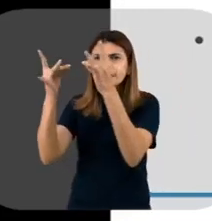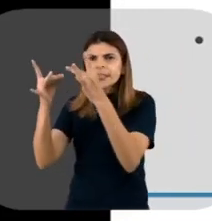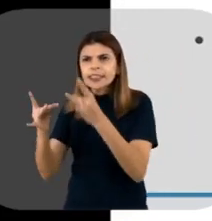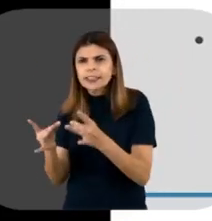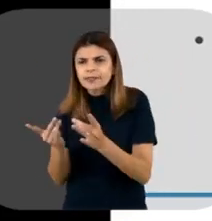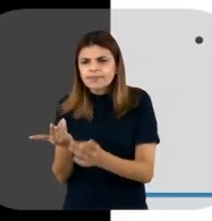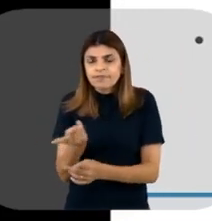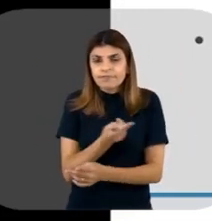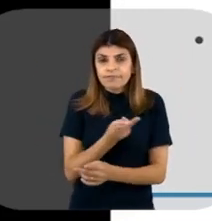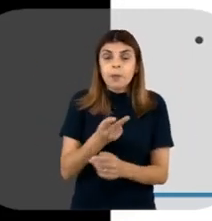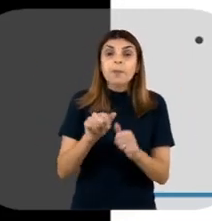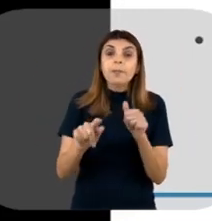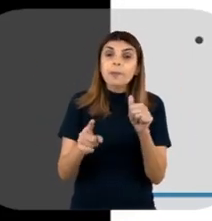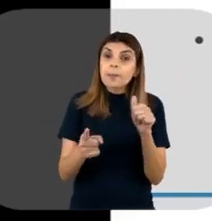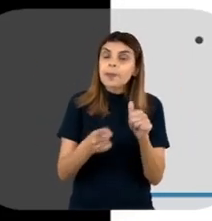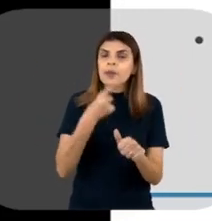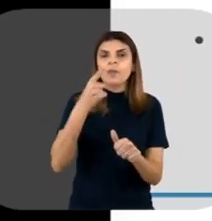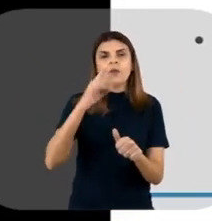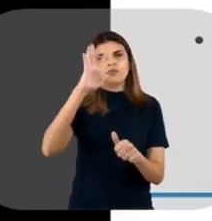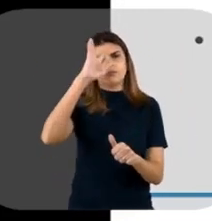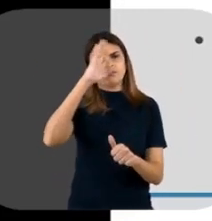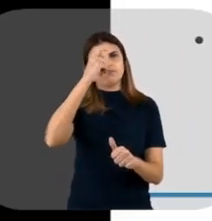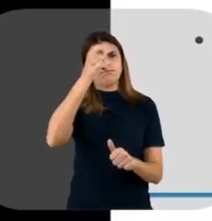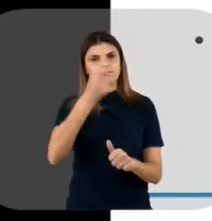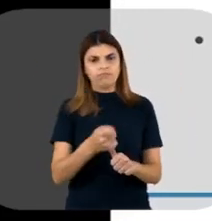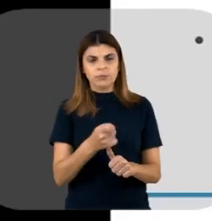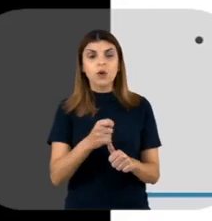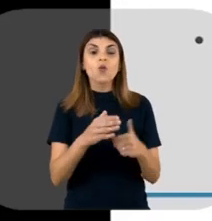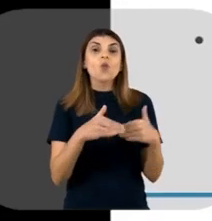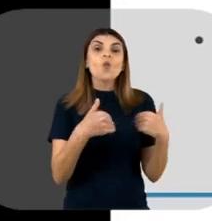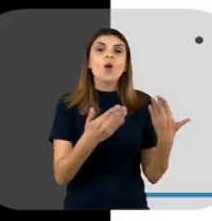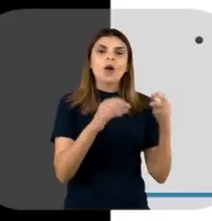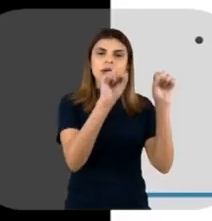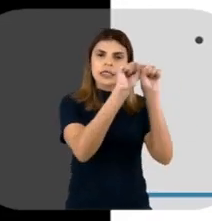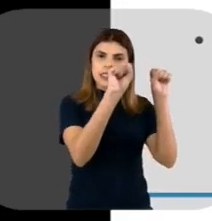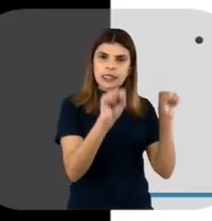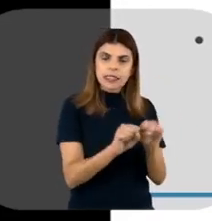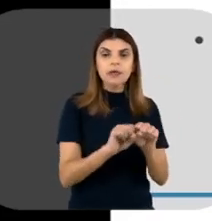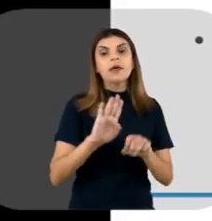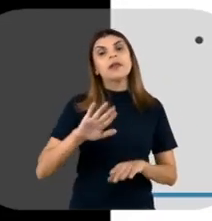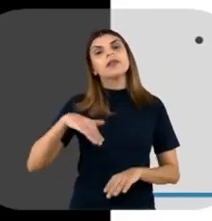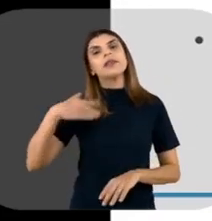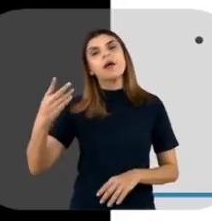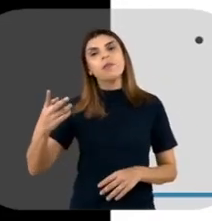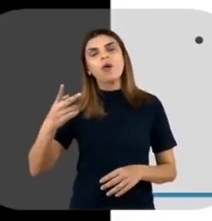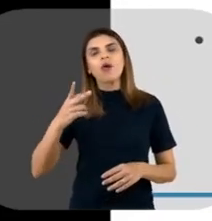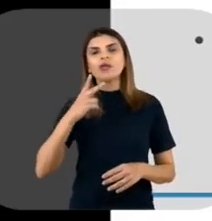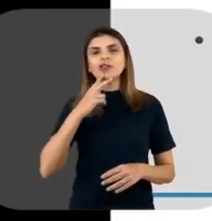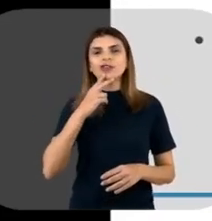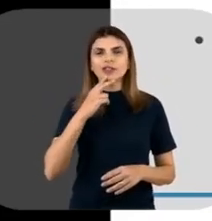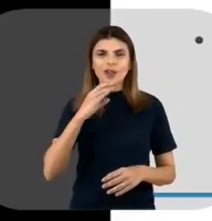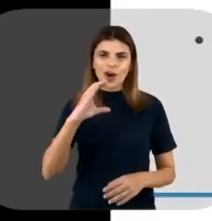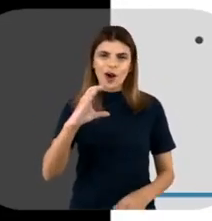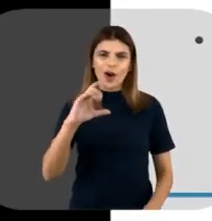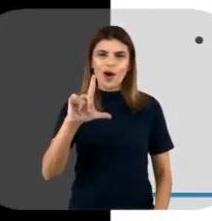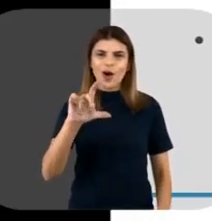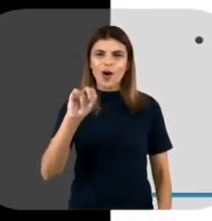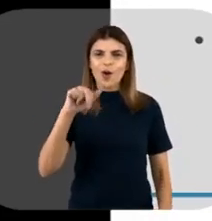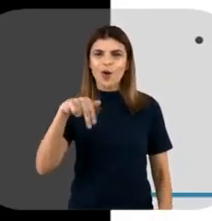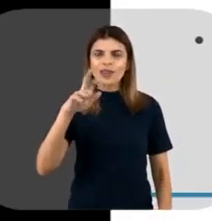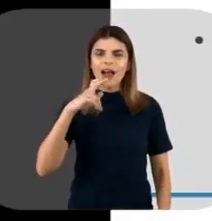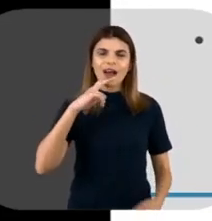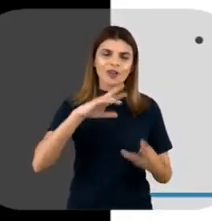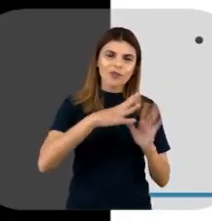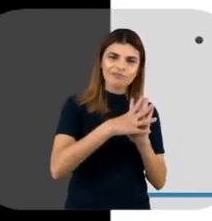Então, primeiro a gente precisa definir esse sistema para depois seguir com a clonagem propriamente dita, que envolve a escolha do